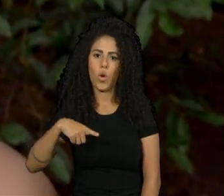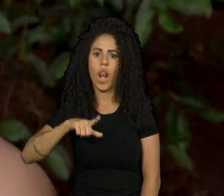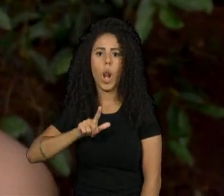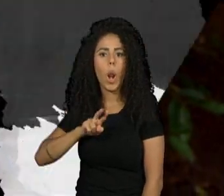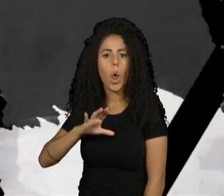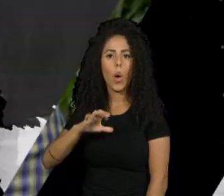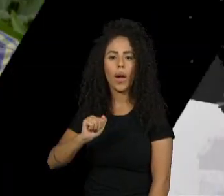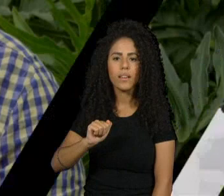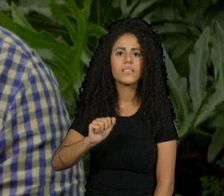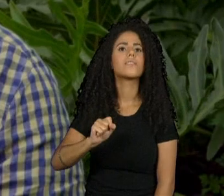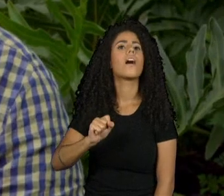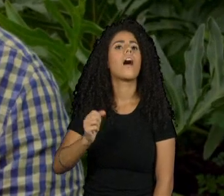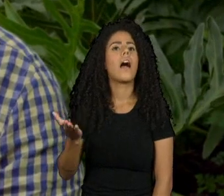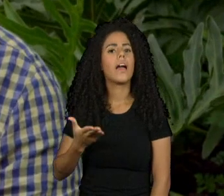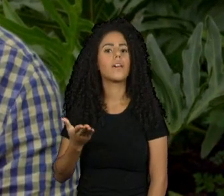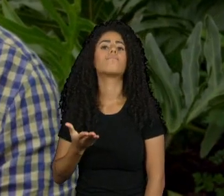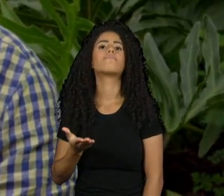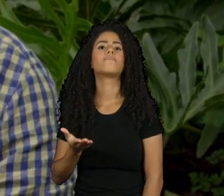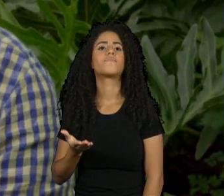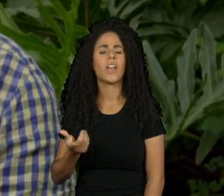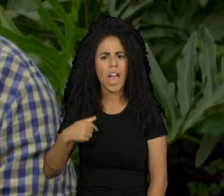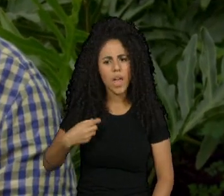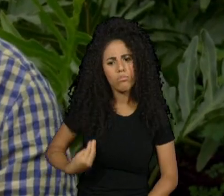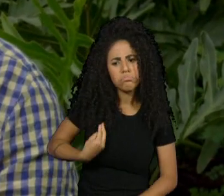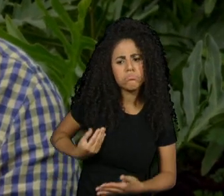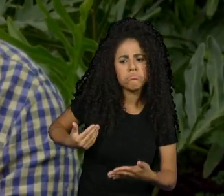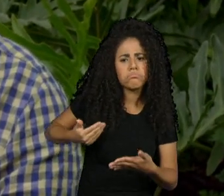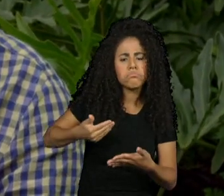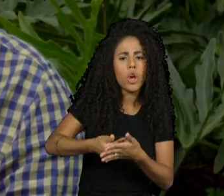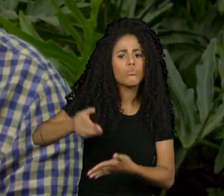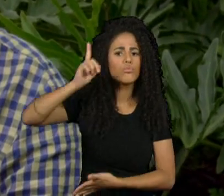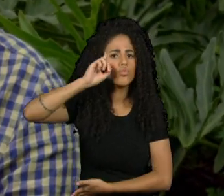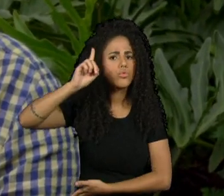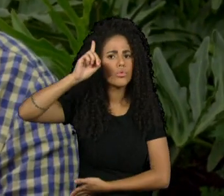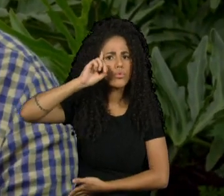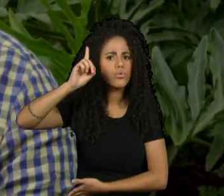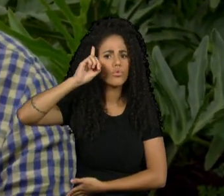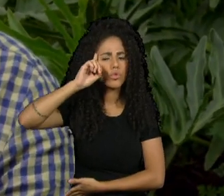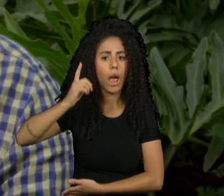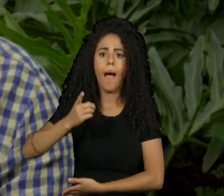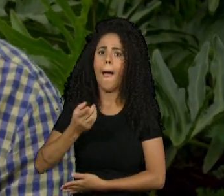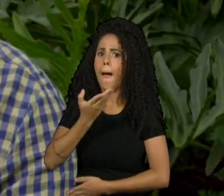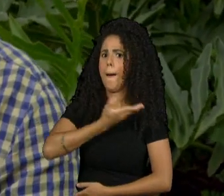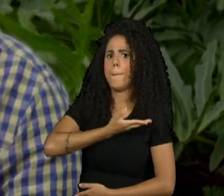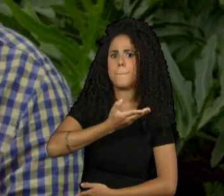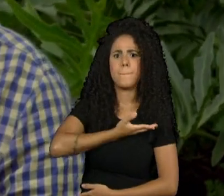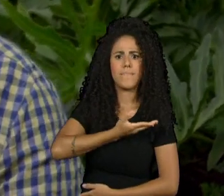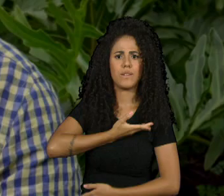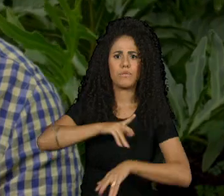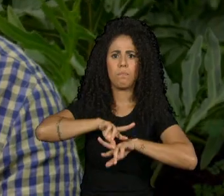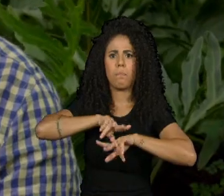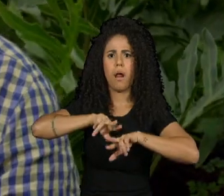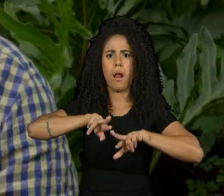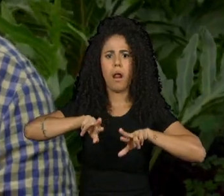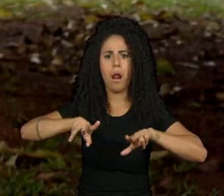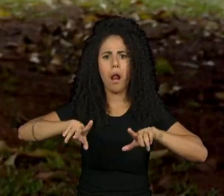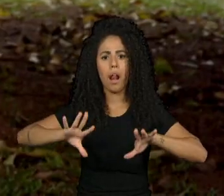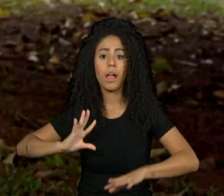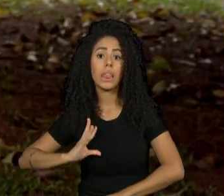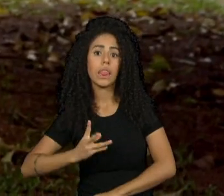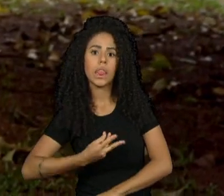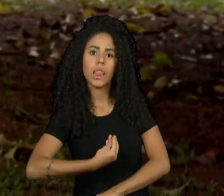sou redator. No meu dia a dia eu convivo sim com pessoas trans, eu tenho muitas amigas e amigos também.